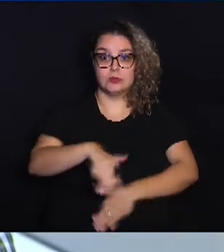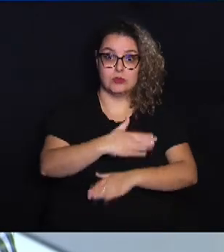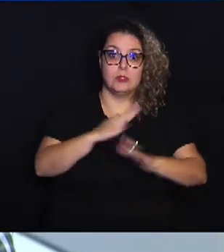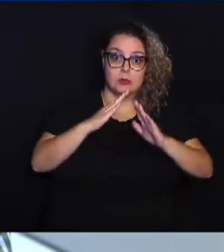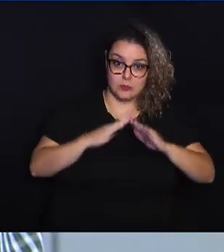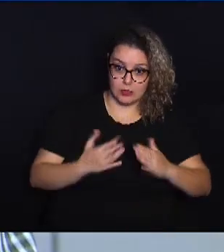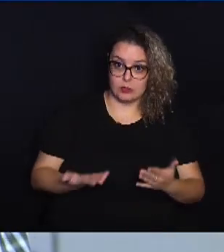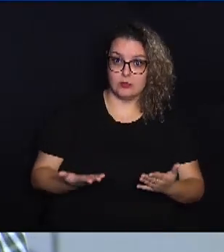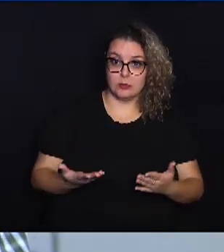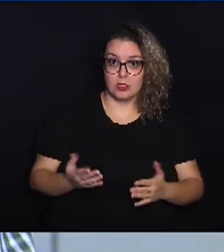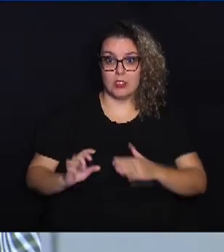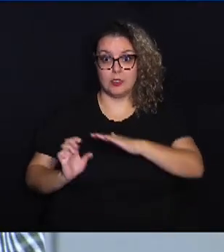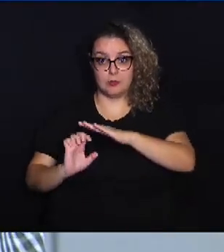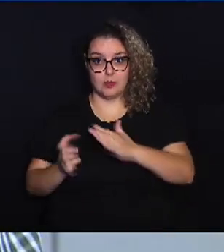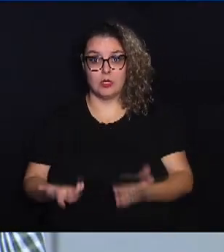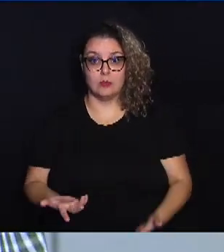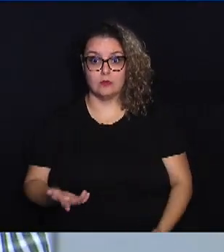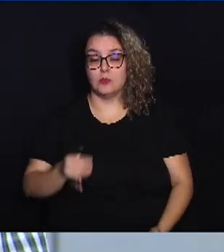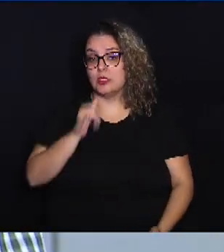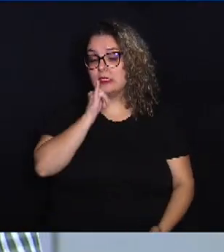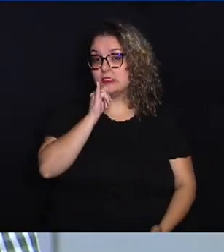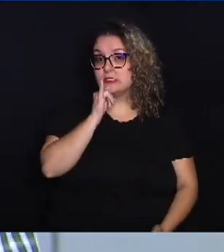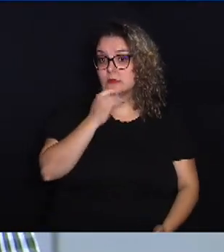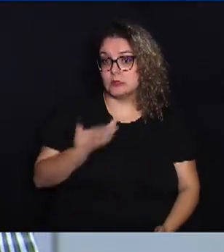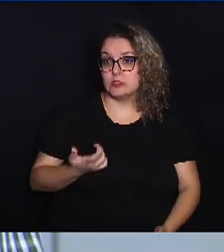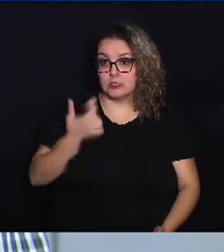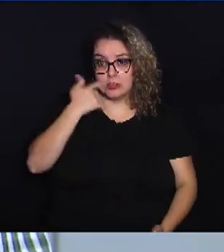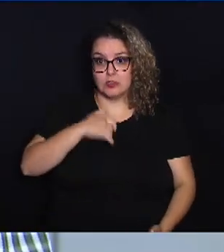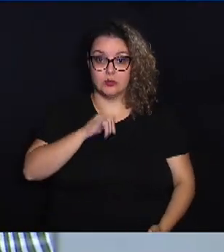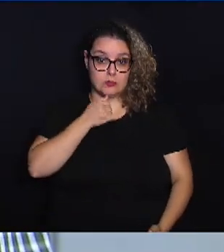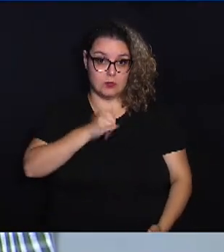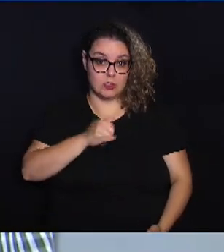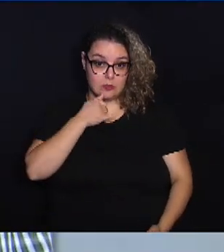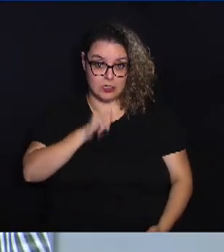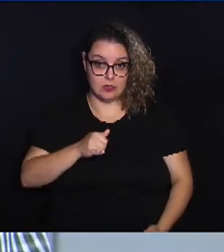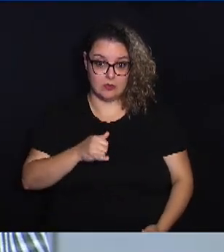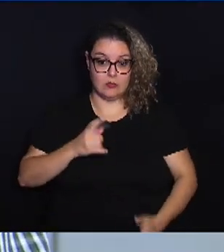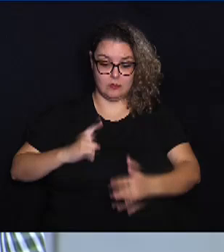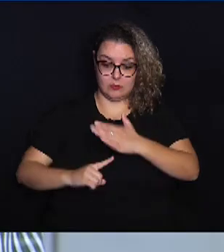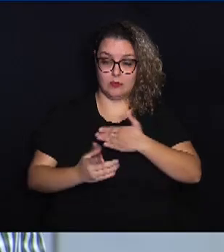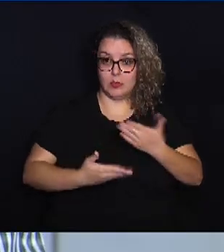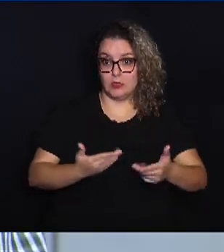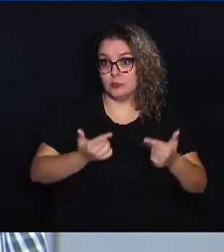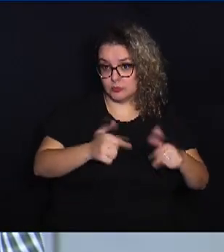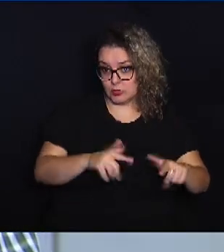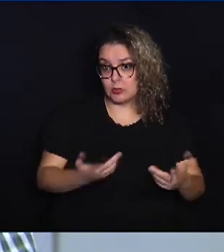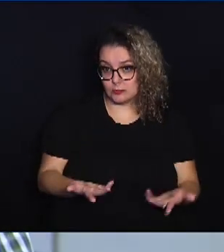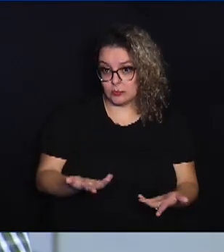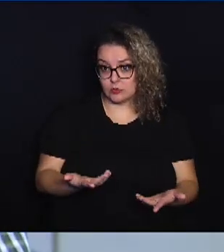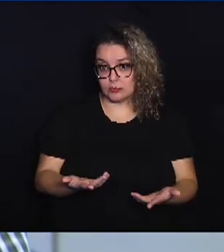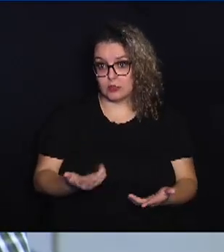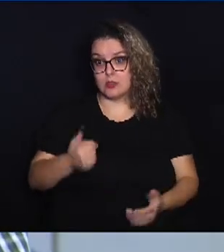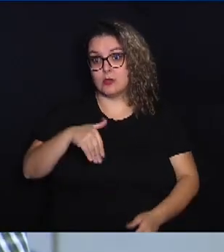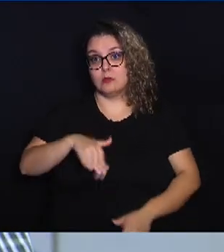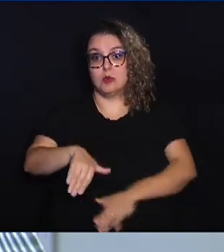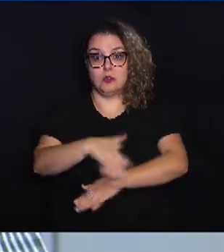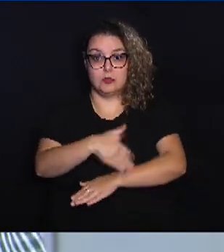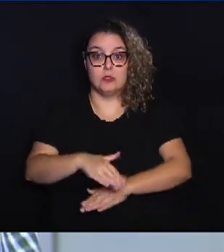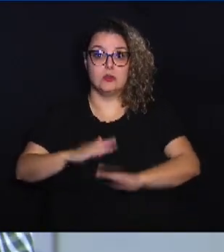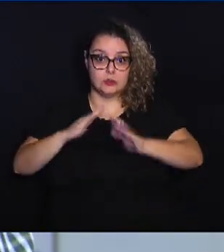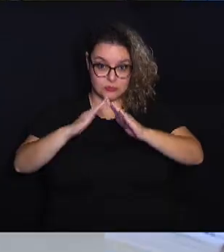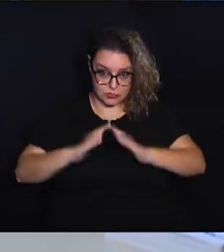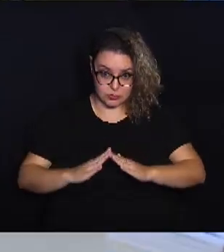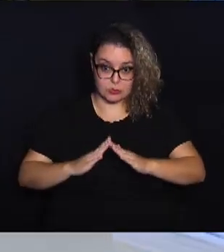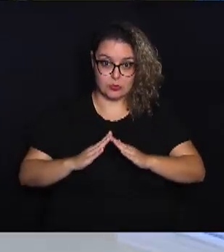situada a empresa. Ela, vamos supor, eu sou um eletricista, eu vou prestar serviço em loco, e mais o endereço tem que ser de casa